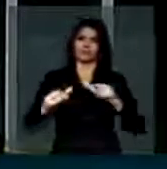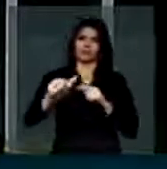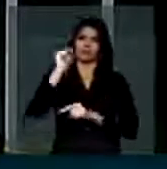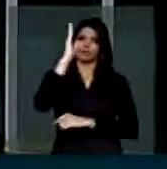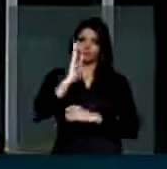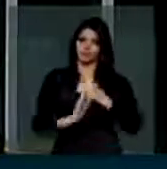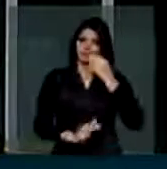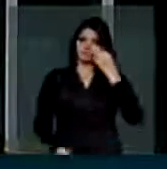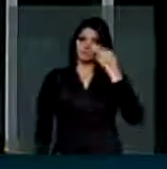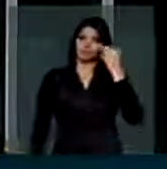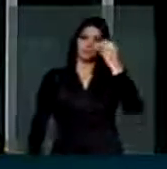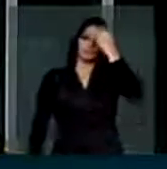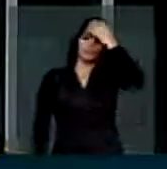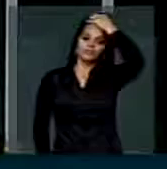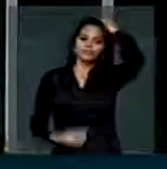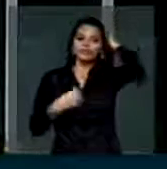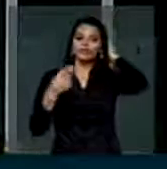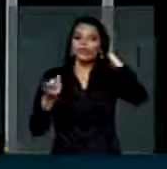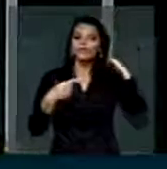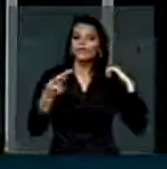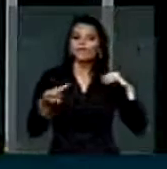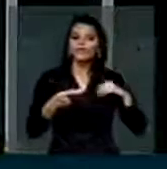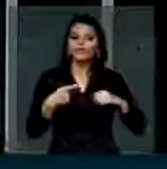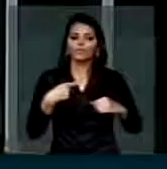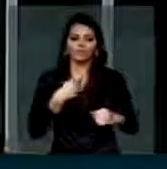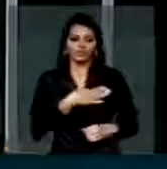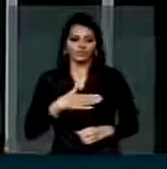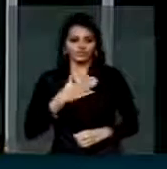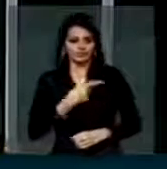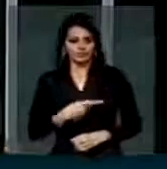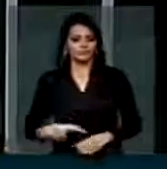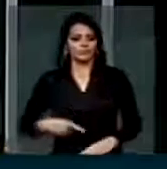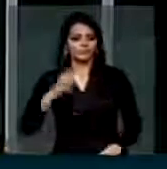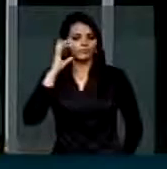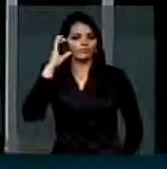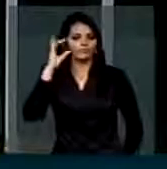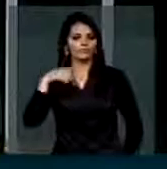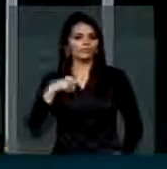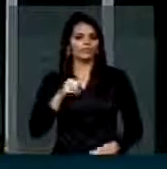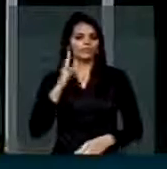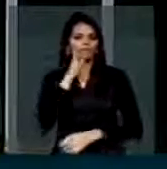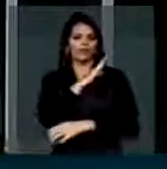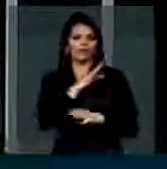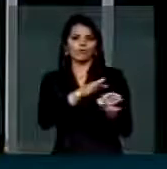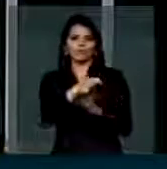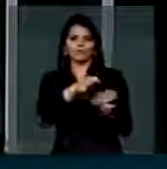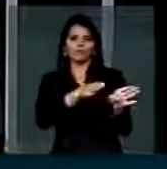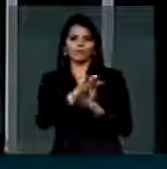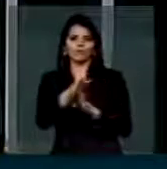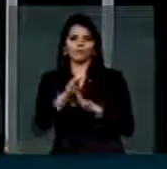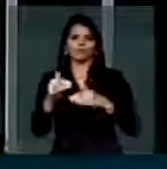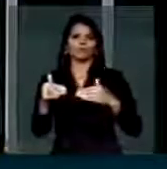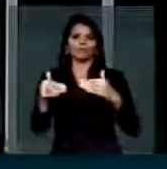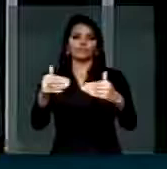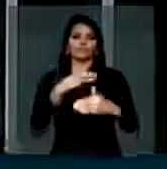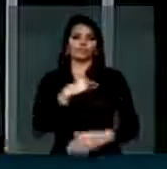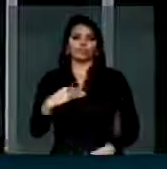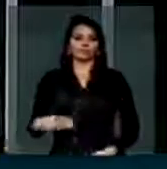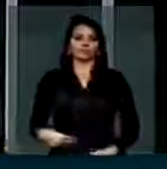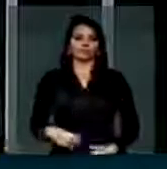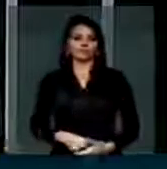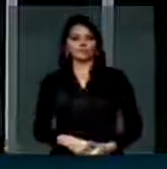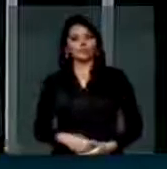-se a nossa querida Presidenta da República, porque foi mal orientada por esses ministros,